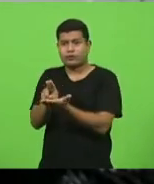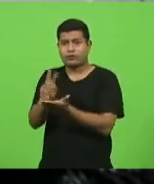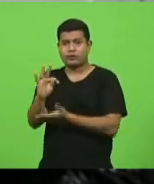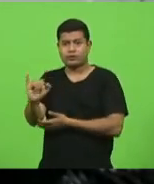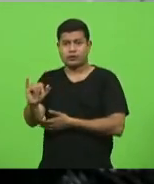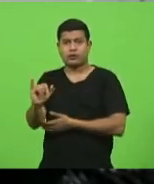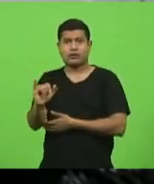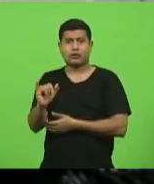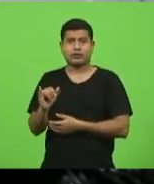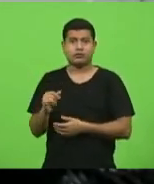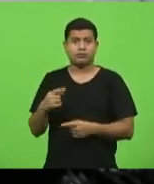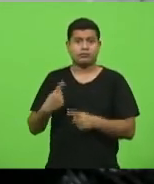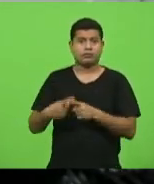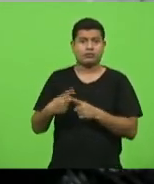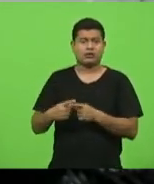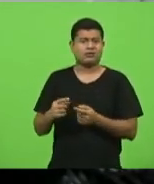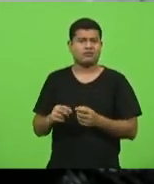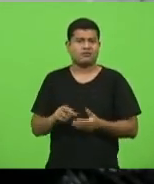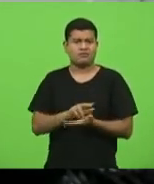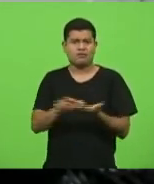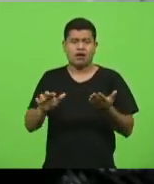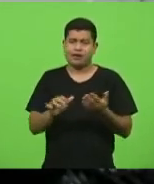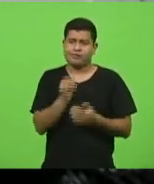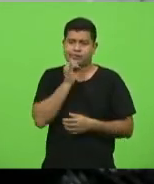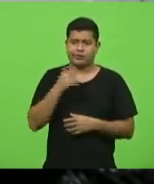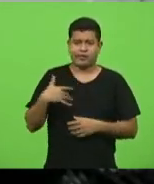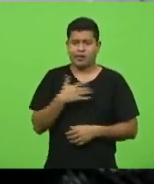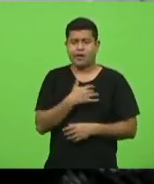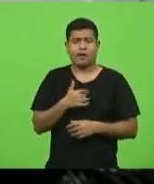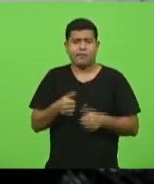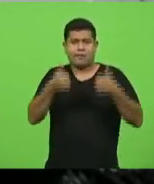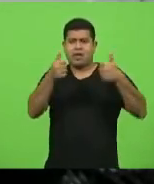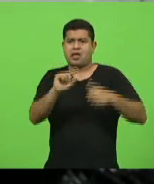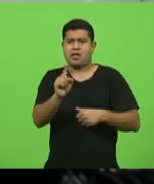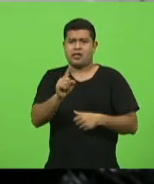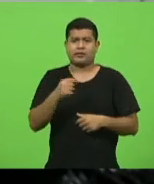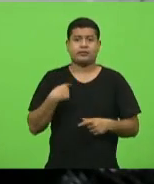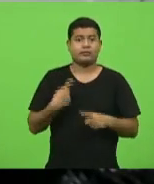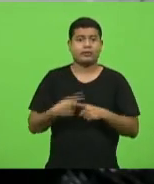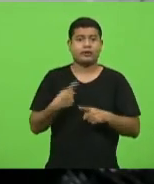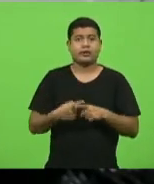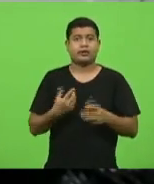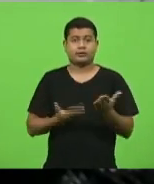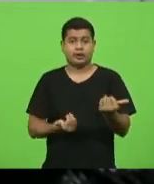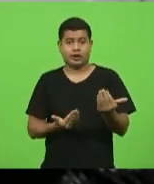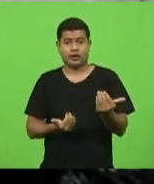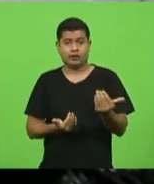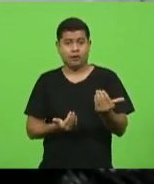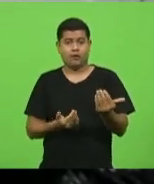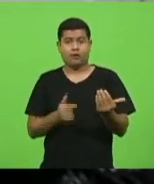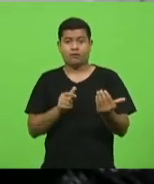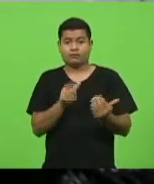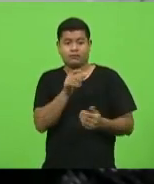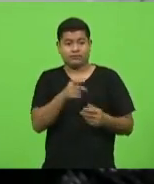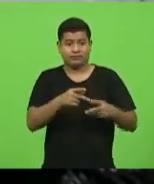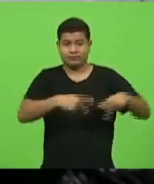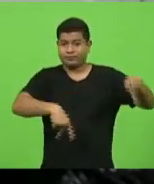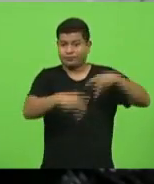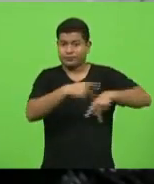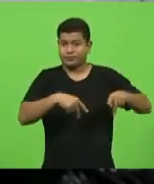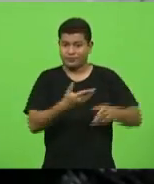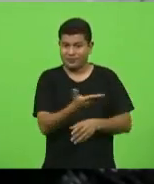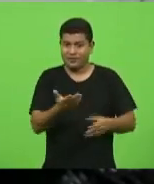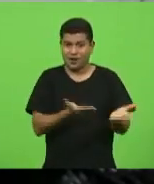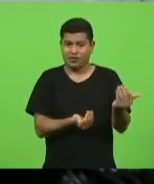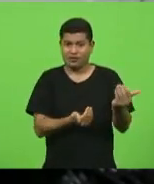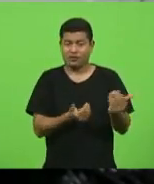imunidade alta, porque vários fatores colaboram. Porque a juventude, deputado Neodir Sareta, eles entendiam